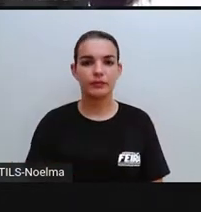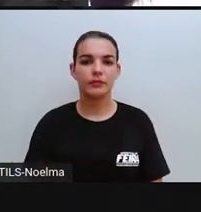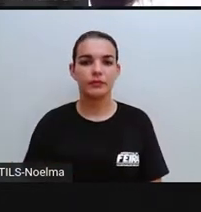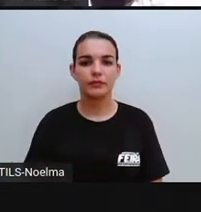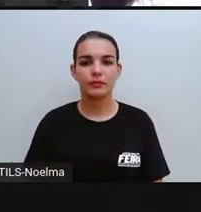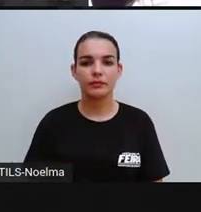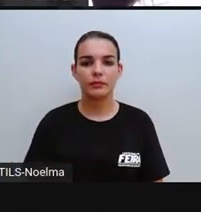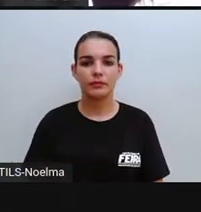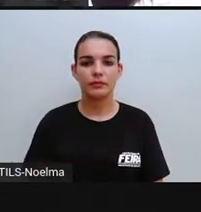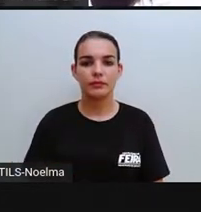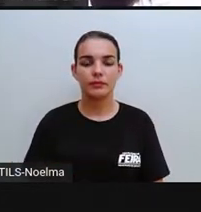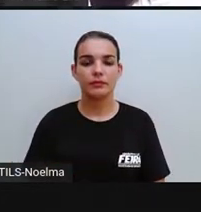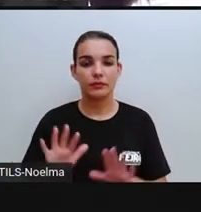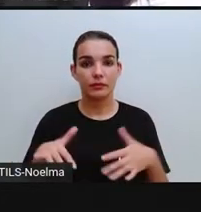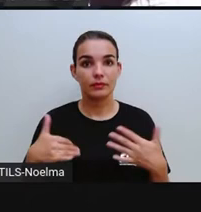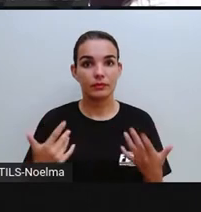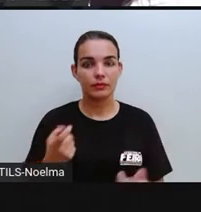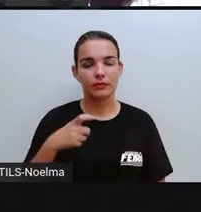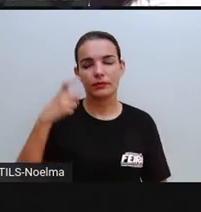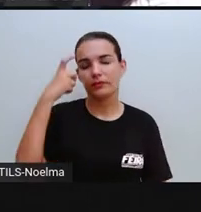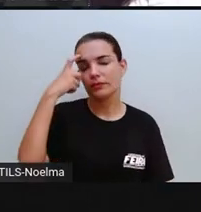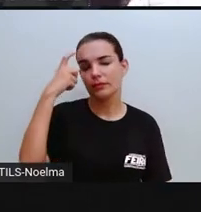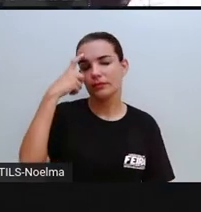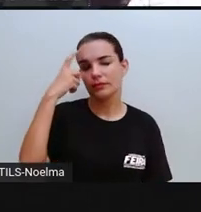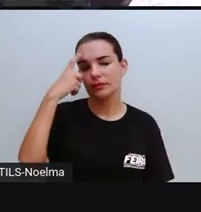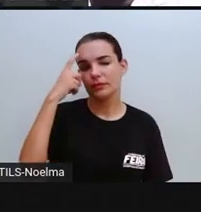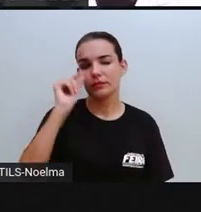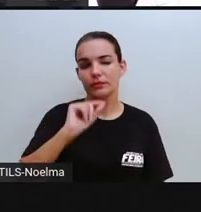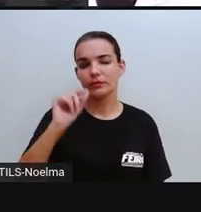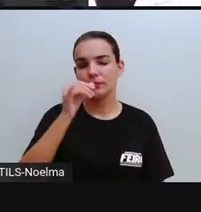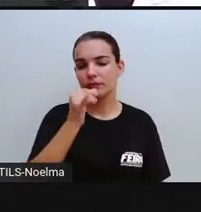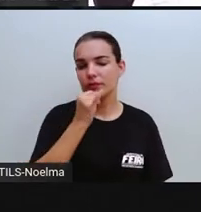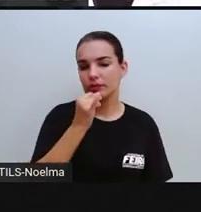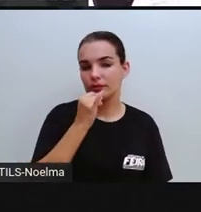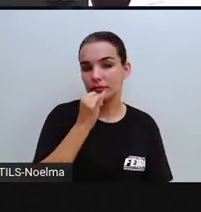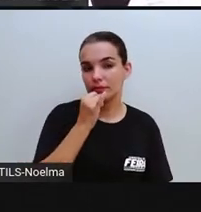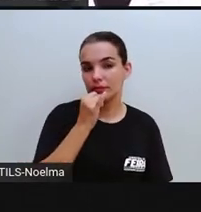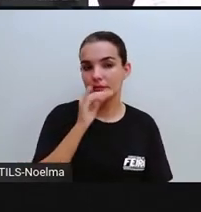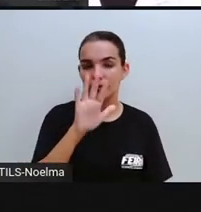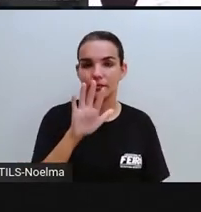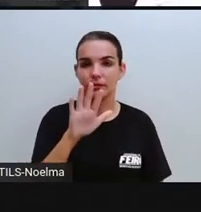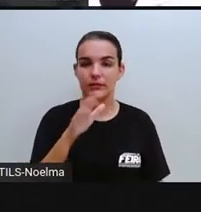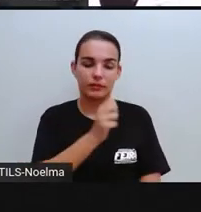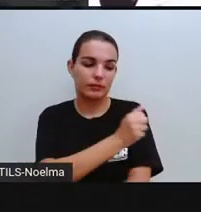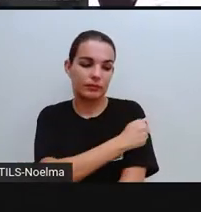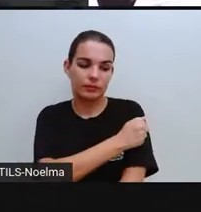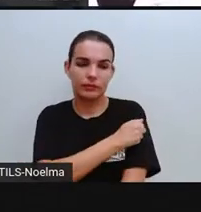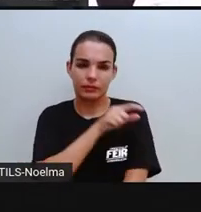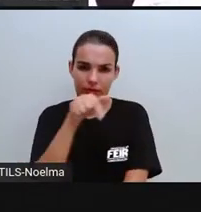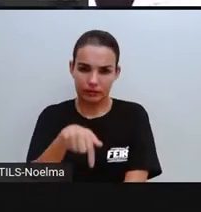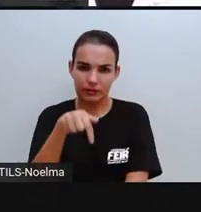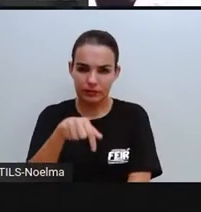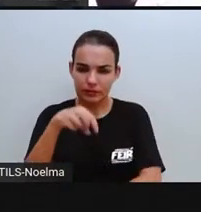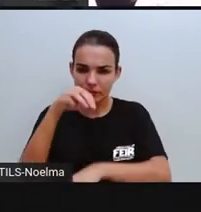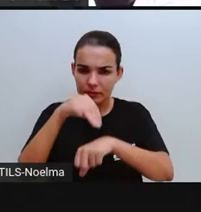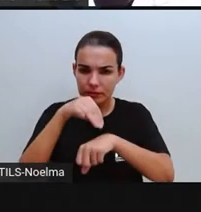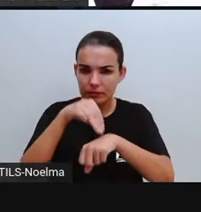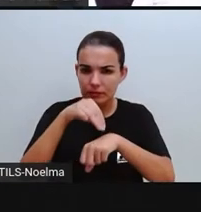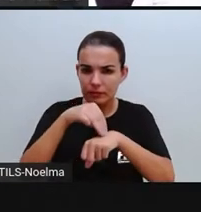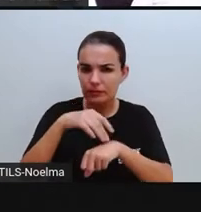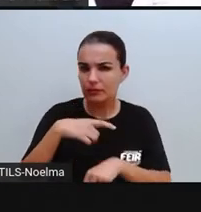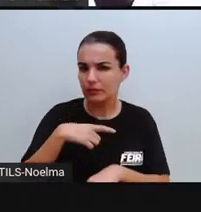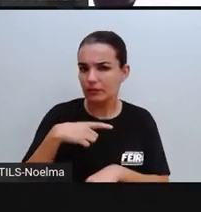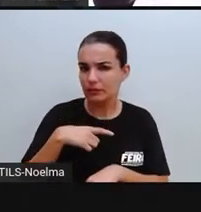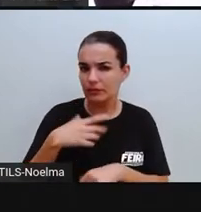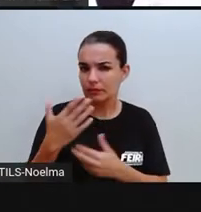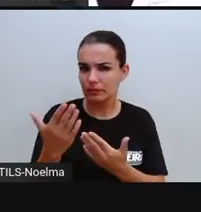Então, já fica aí o pensamento, né? Por exemplo, os alunos aqui da rede municipal, que estão